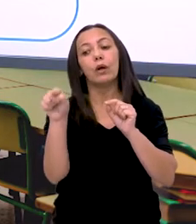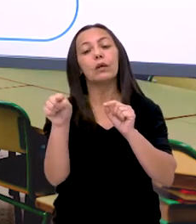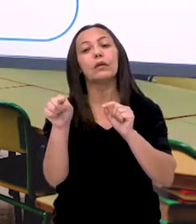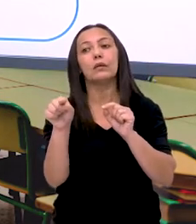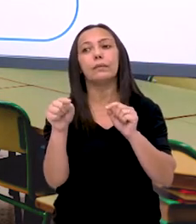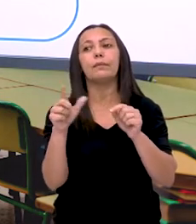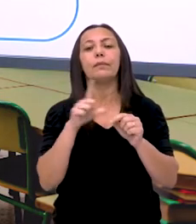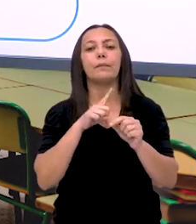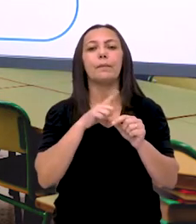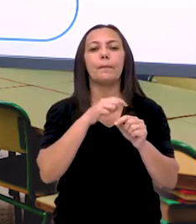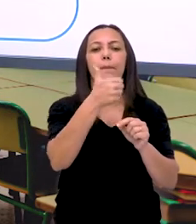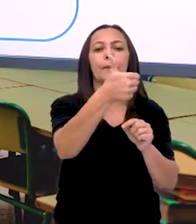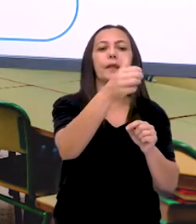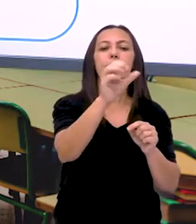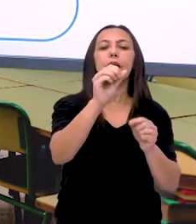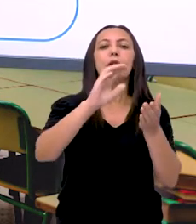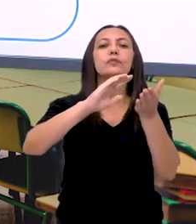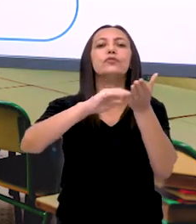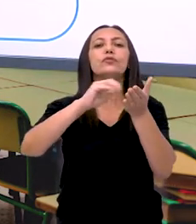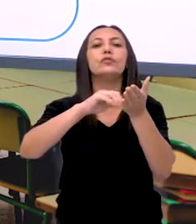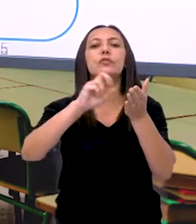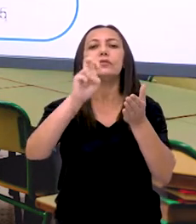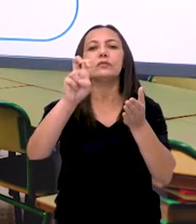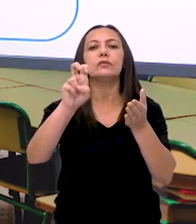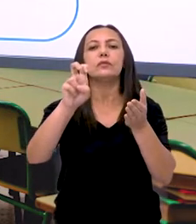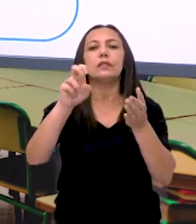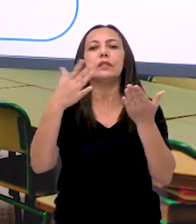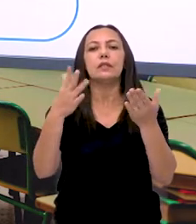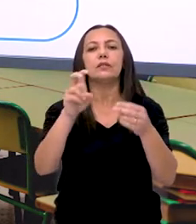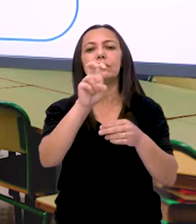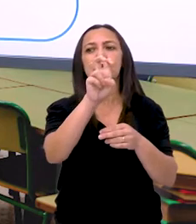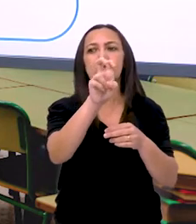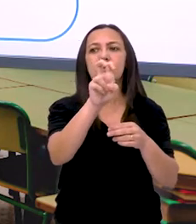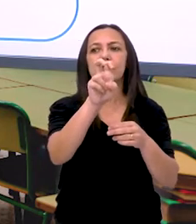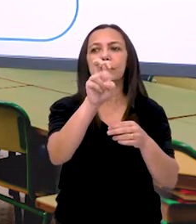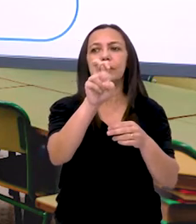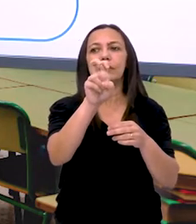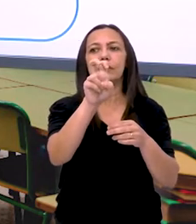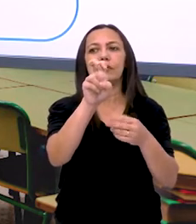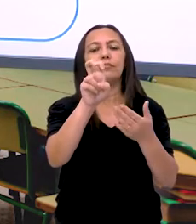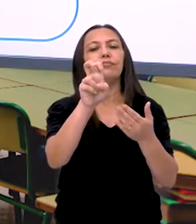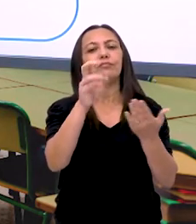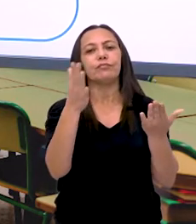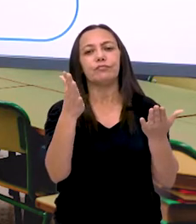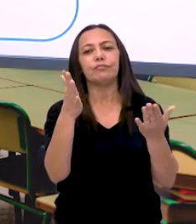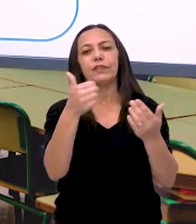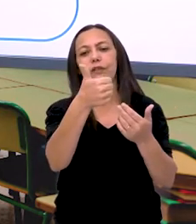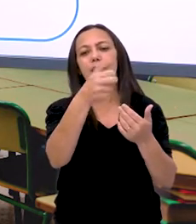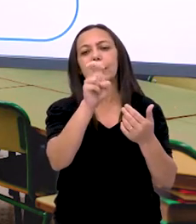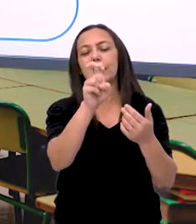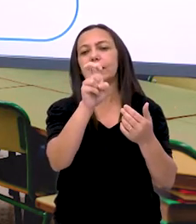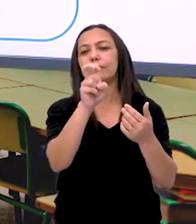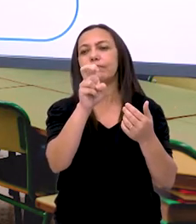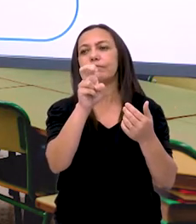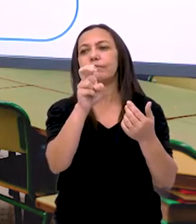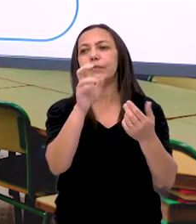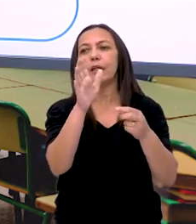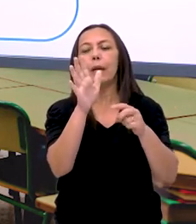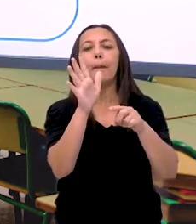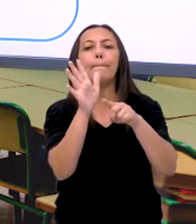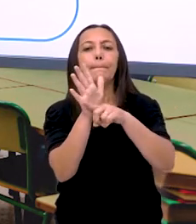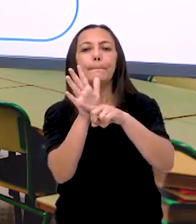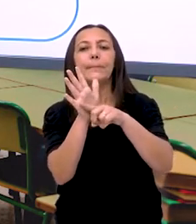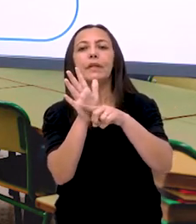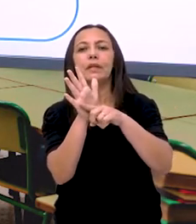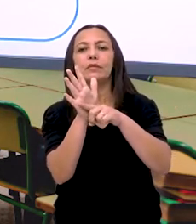Agora sim, eu tenho 10 e tiro 5. 5 e do 1 tiro 1 nada. Então veja,